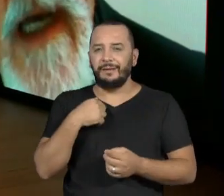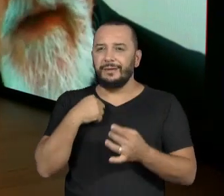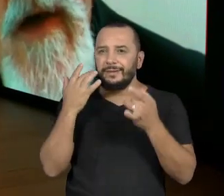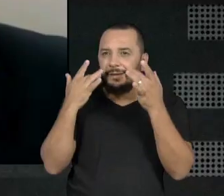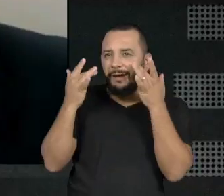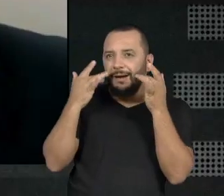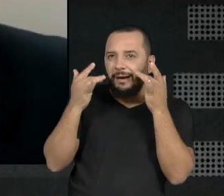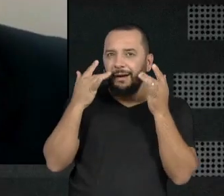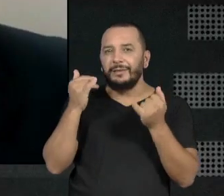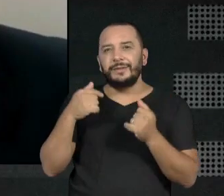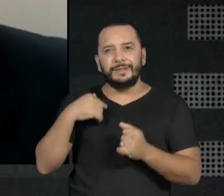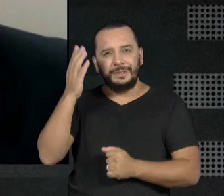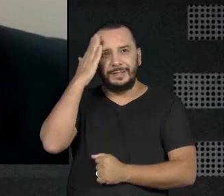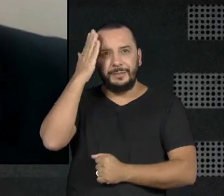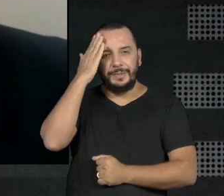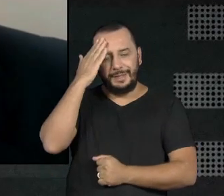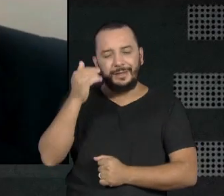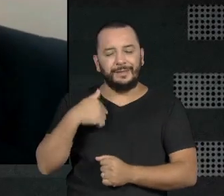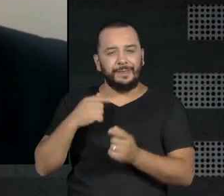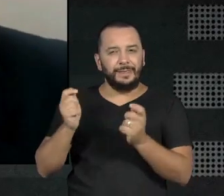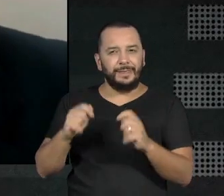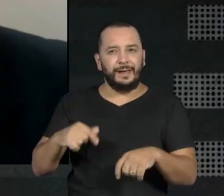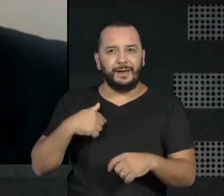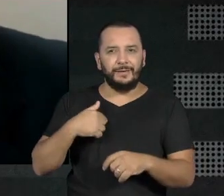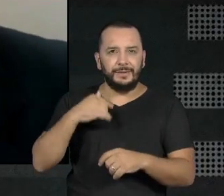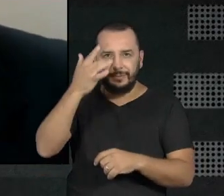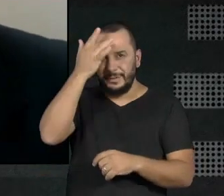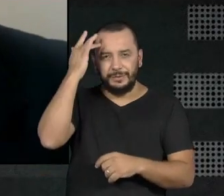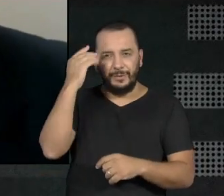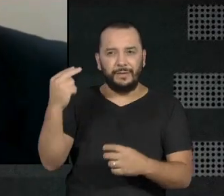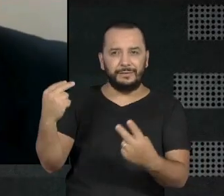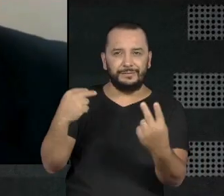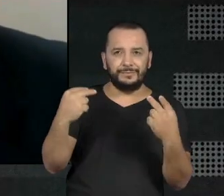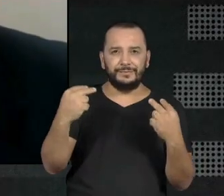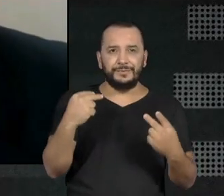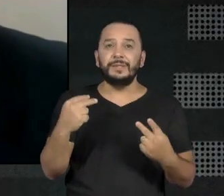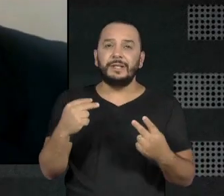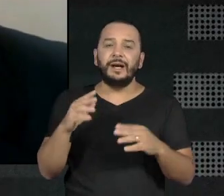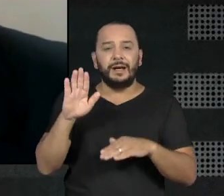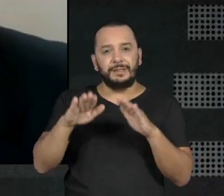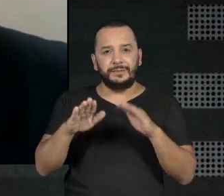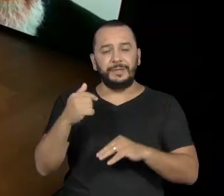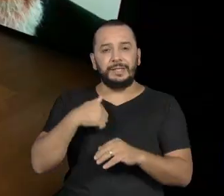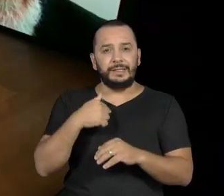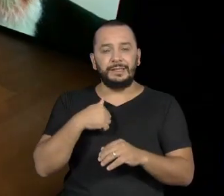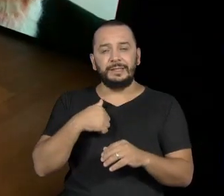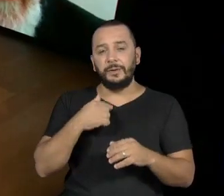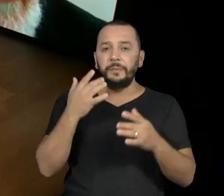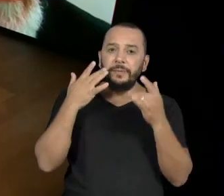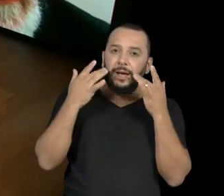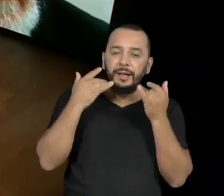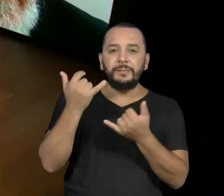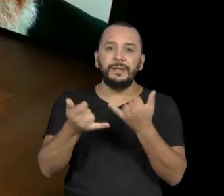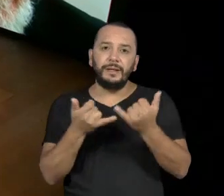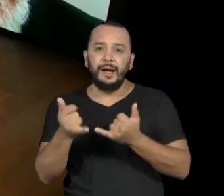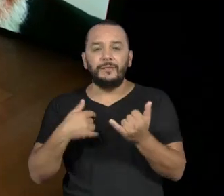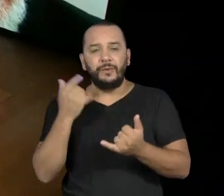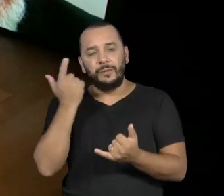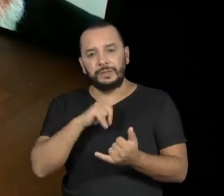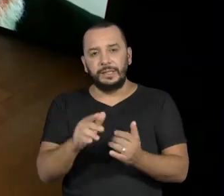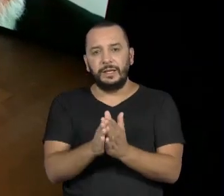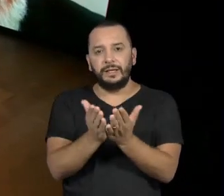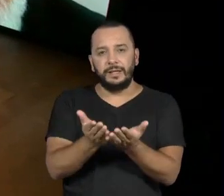que aquilo ia render alguma coisa para mim, né? Ia render, assim, um livro, um colégio, um uniforme, um prato de comida,